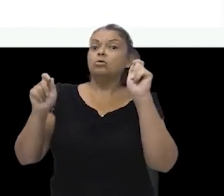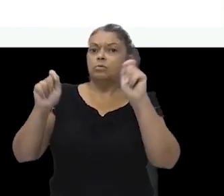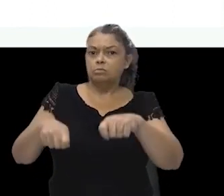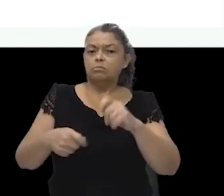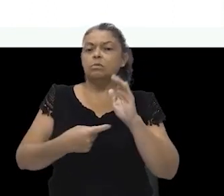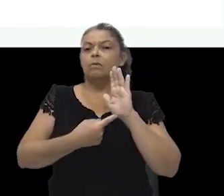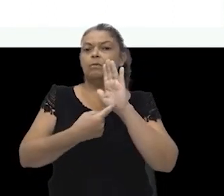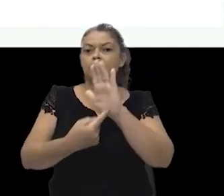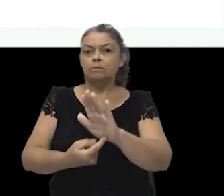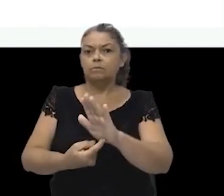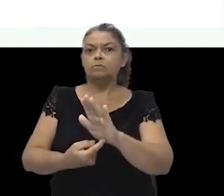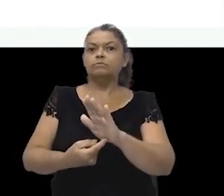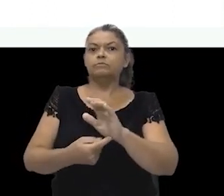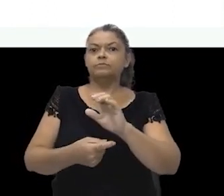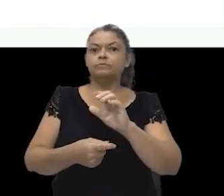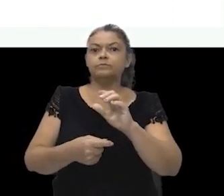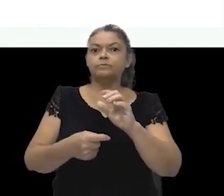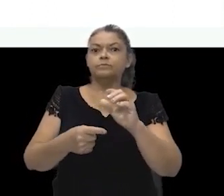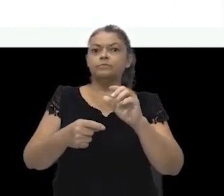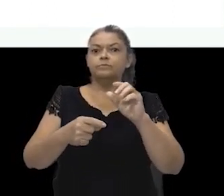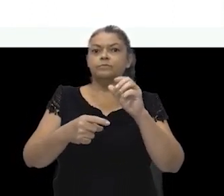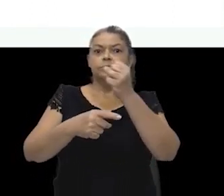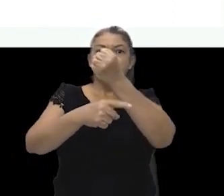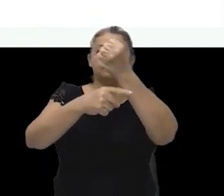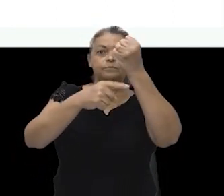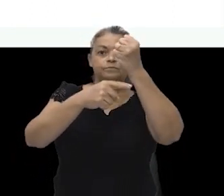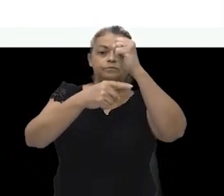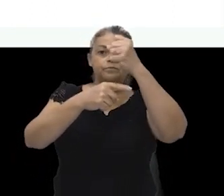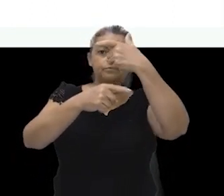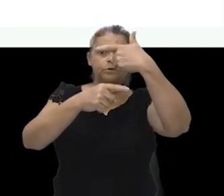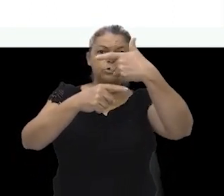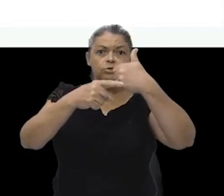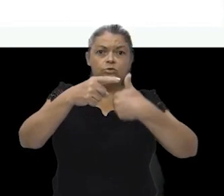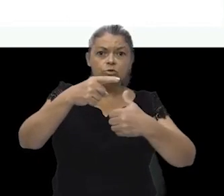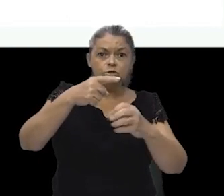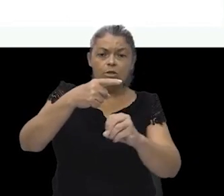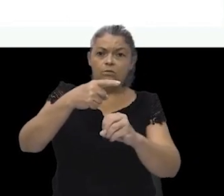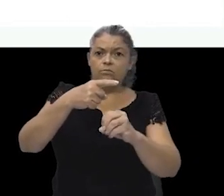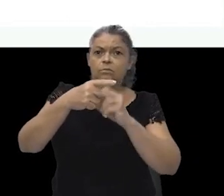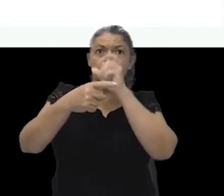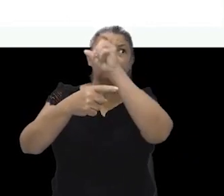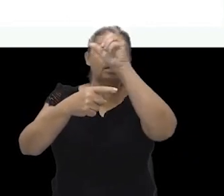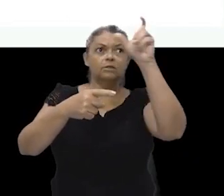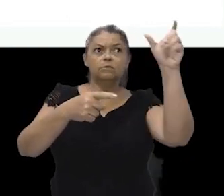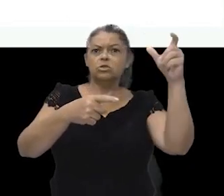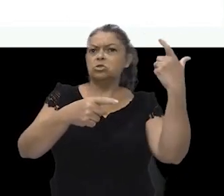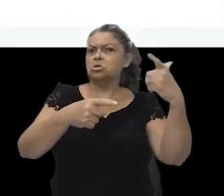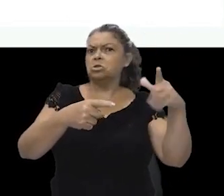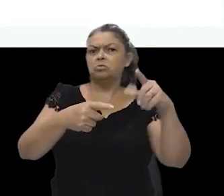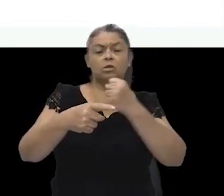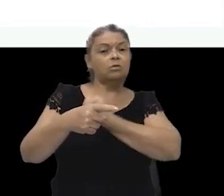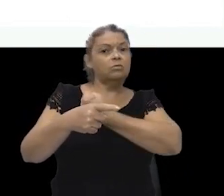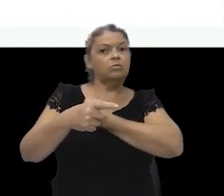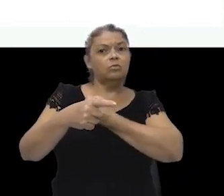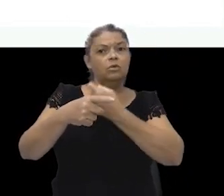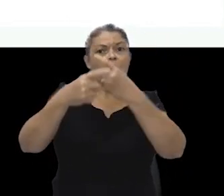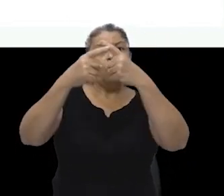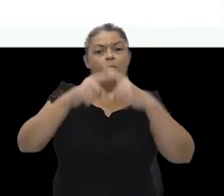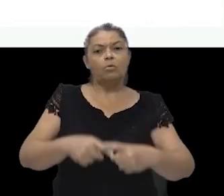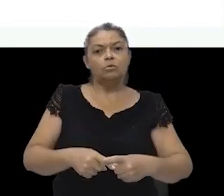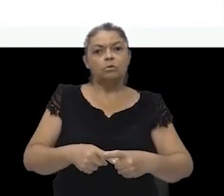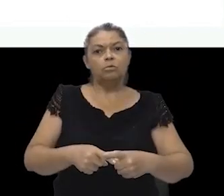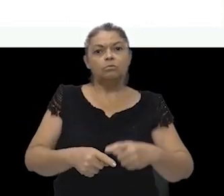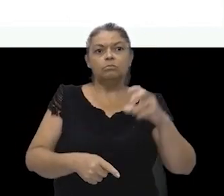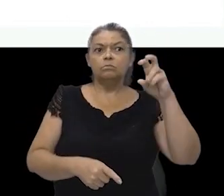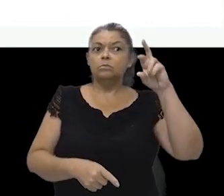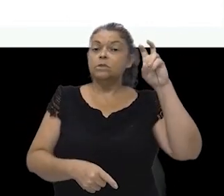representada aqui em forma de fração, dois décimos, que são aquelas fichas que não contêm os números múltiplos de 5. E está